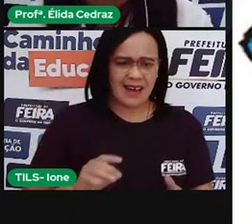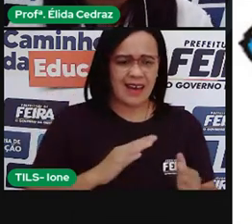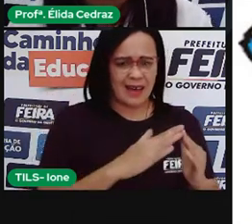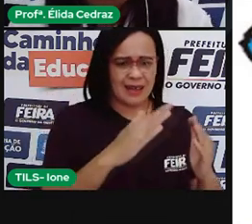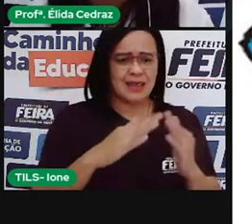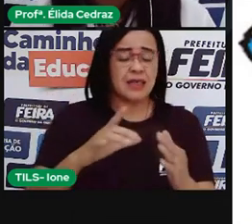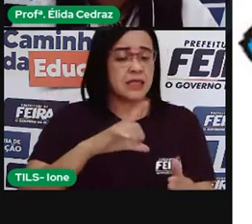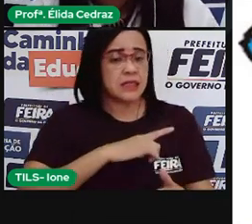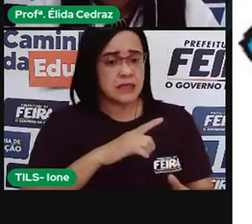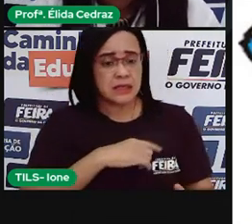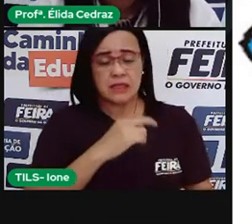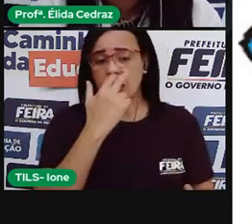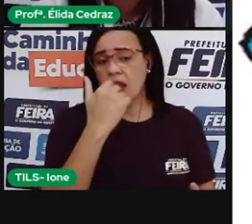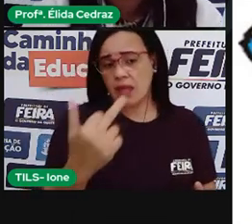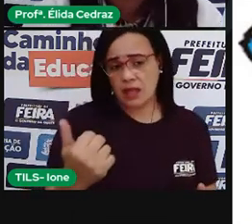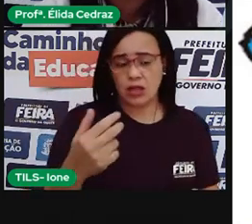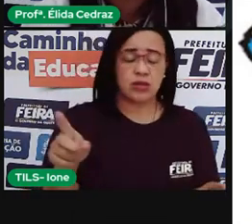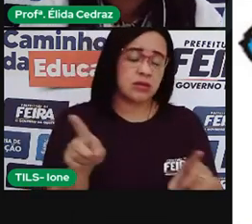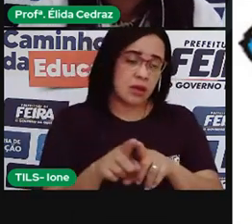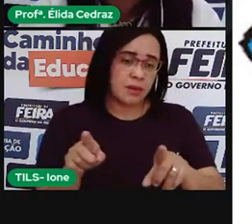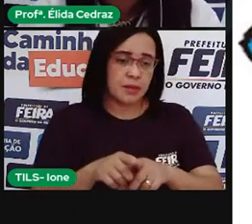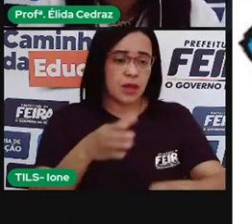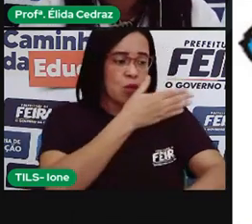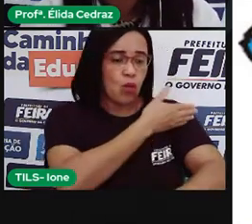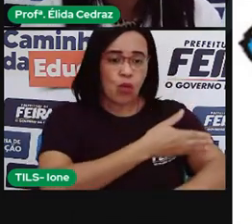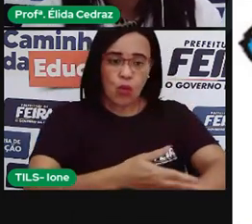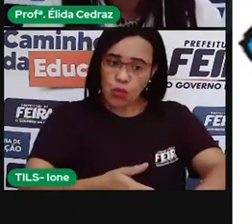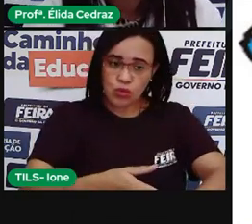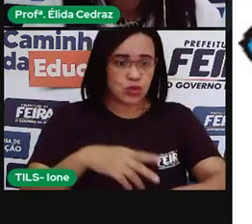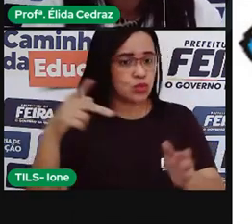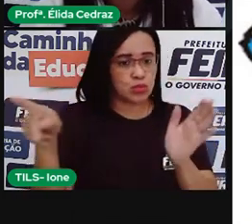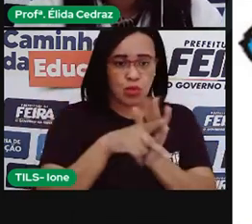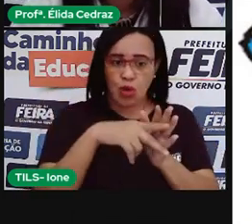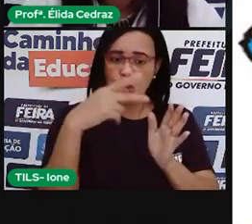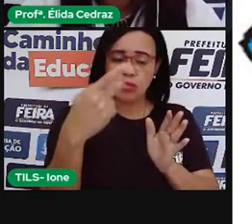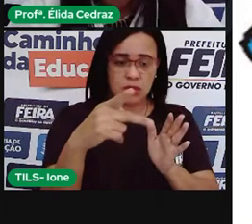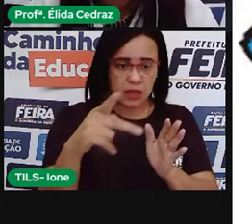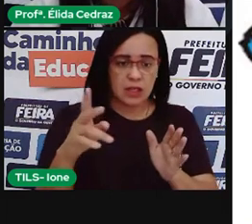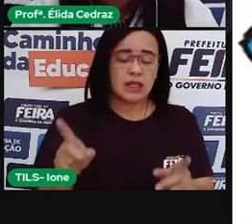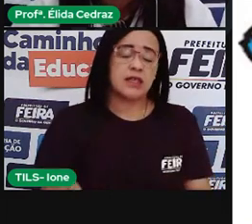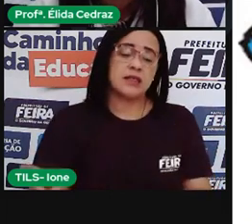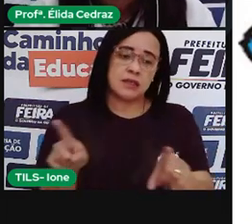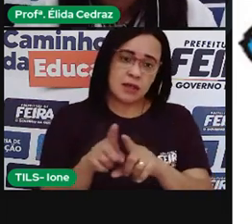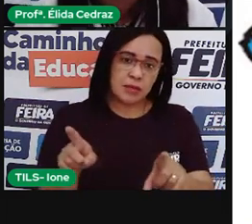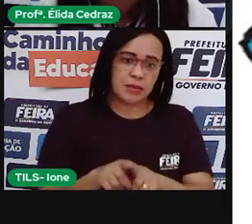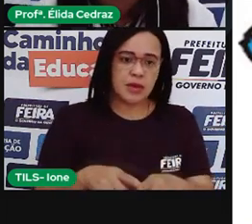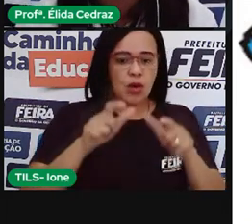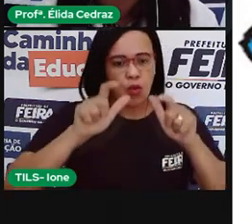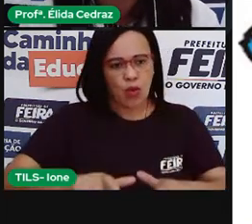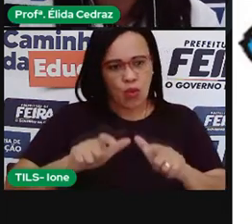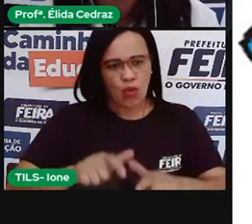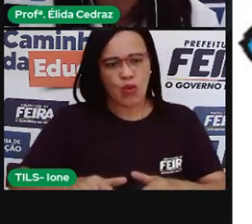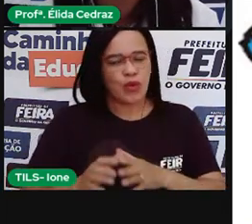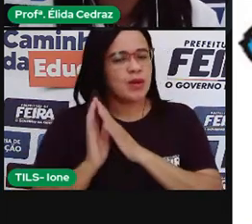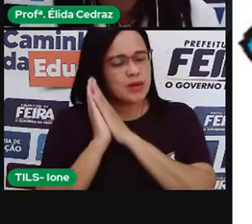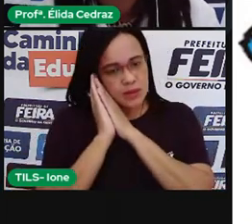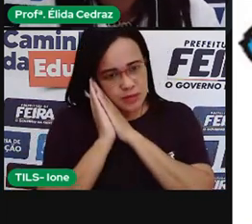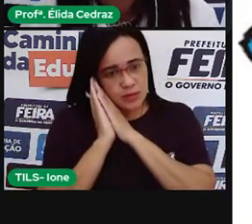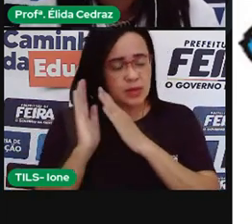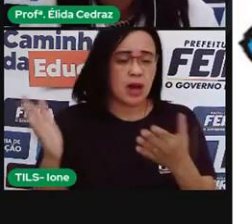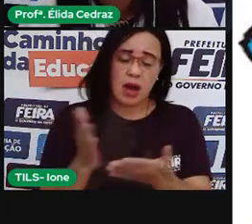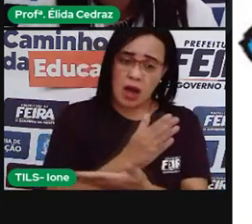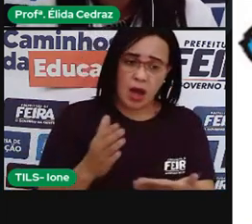sua tradição e um lugar para dormir. Uns têm a oca coletiva e outros têm ocas